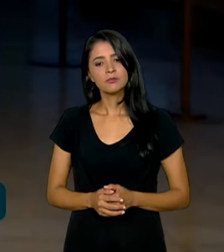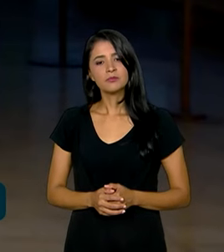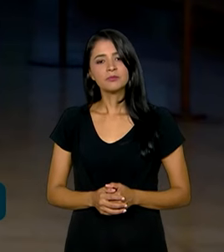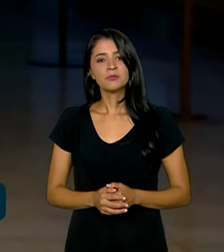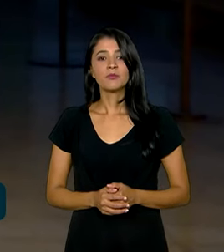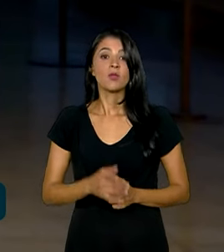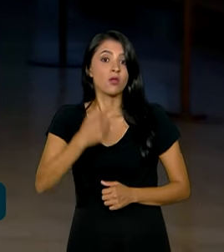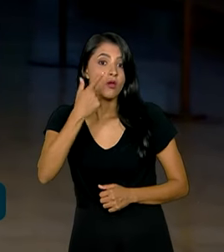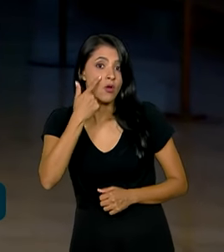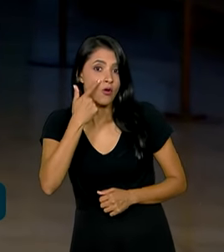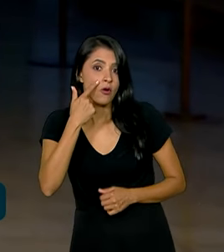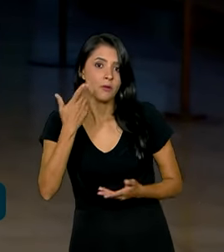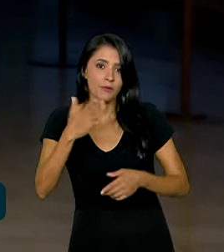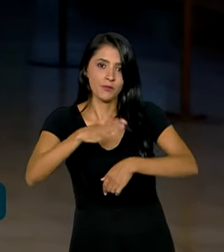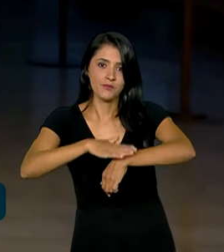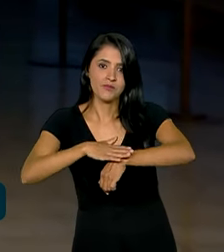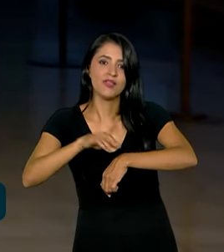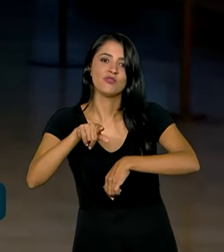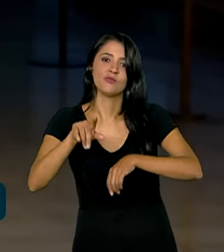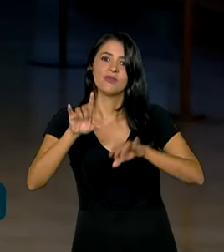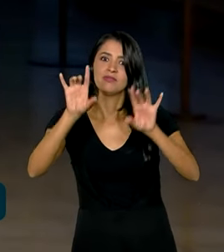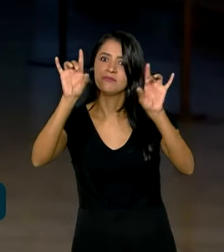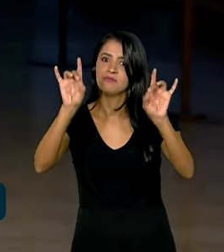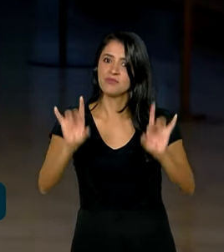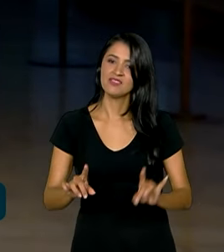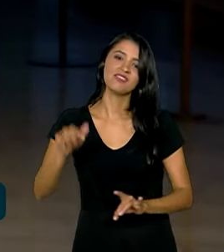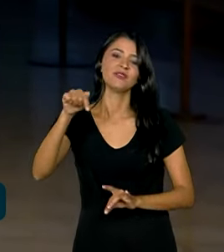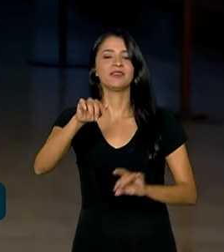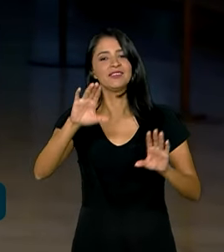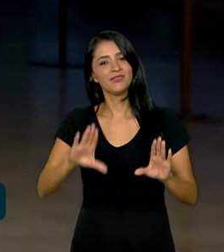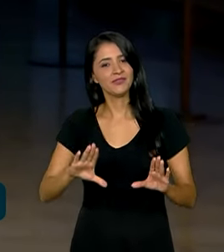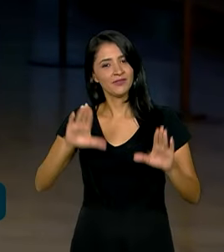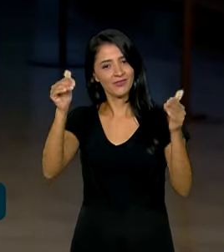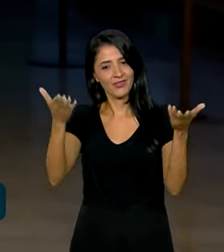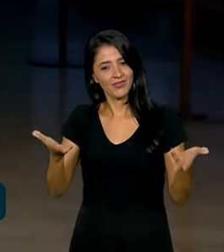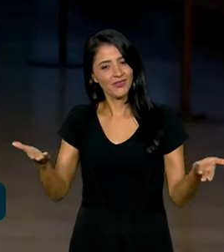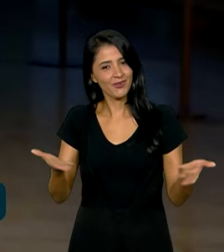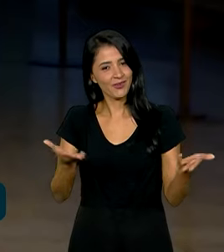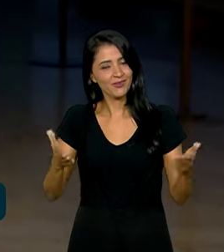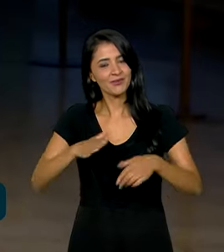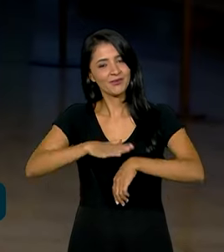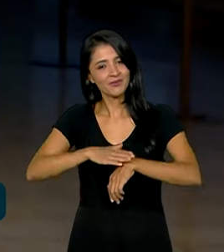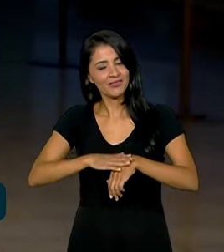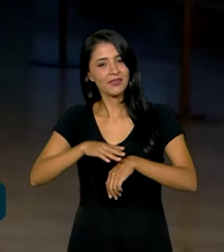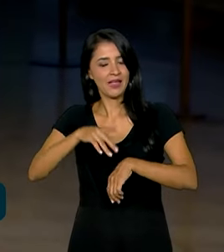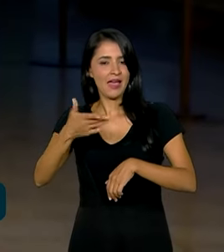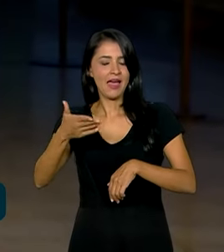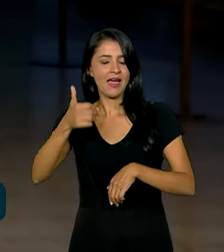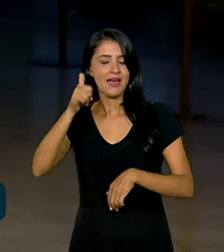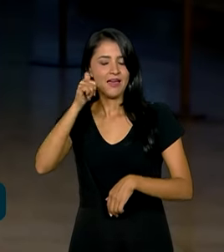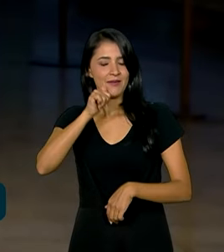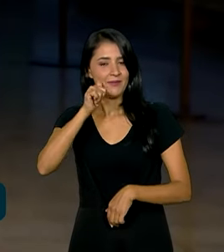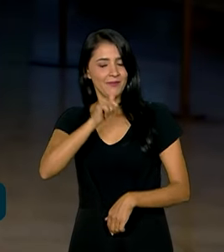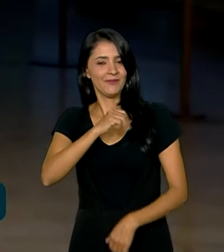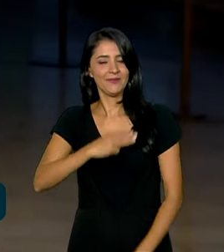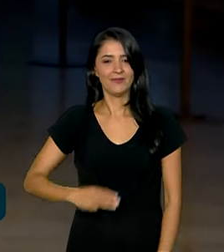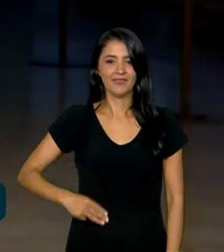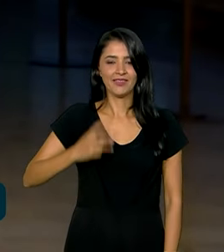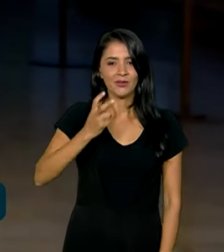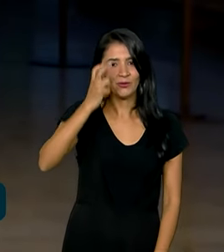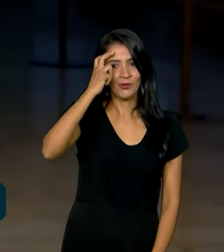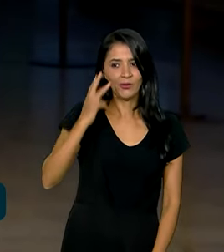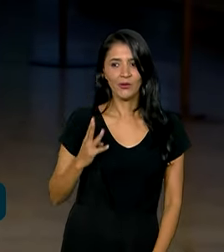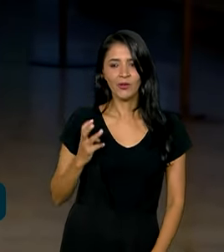E olha, em um momento muito especial aqui do evento hoje, esse momento foi quando a ministra da Cultura, Margarete Menezes,